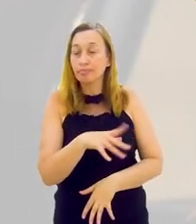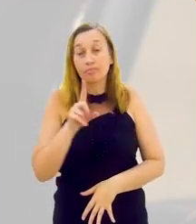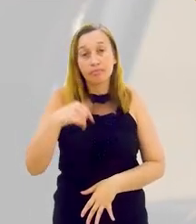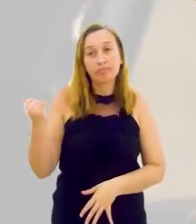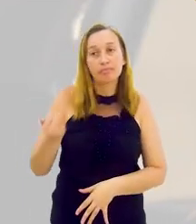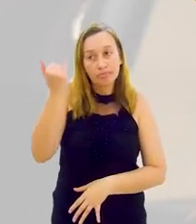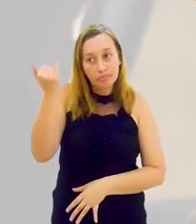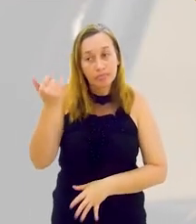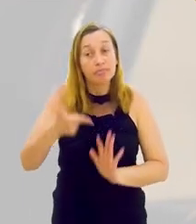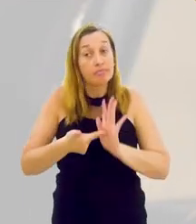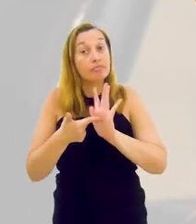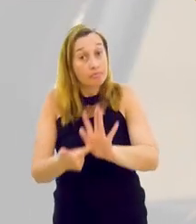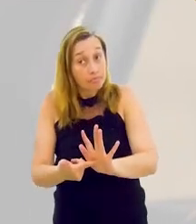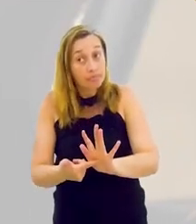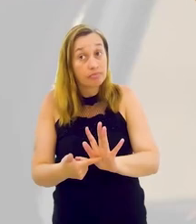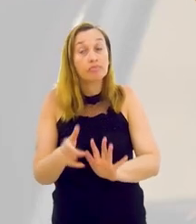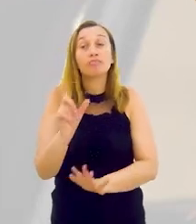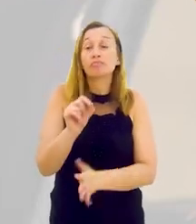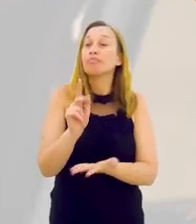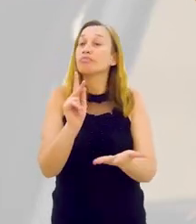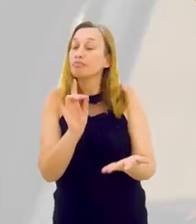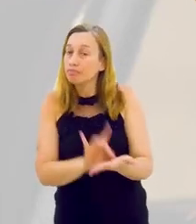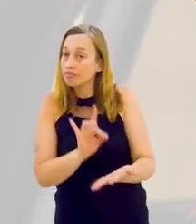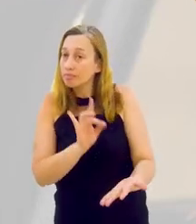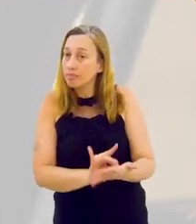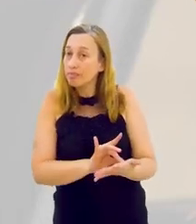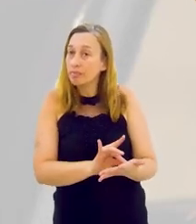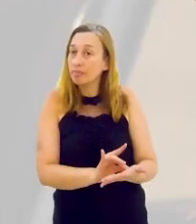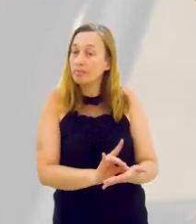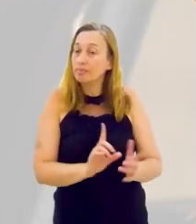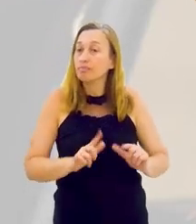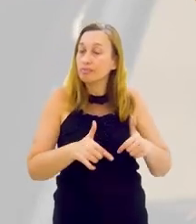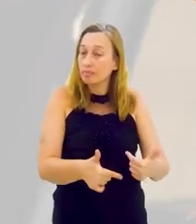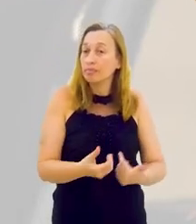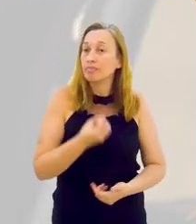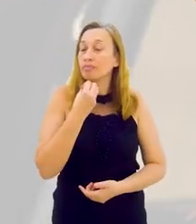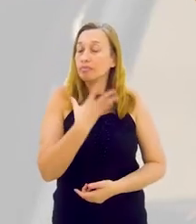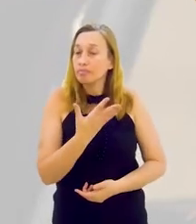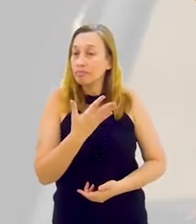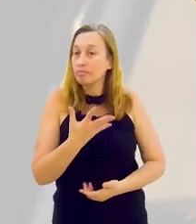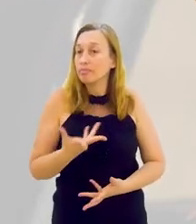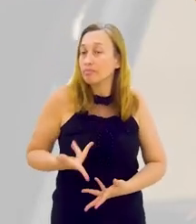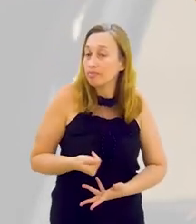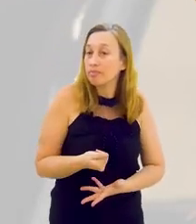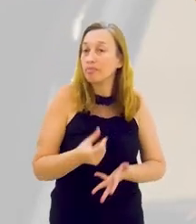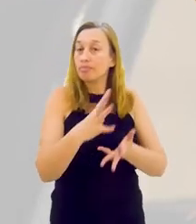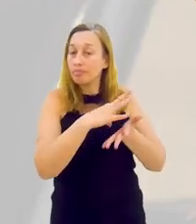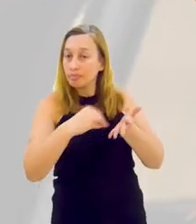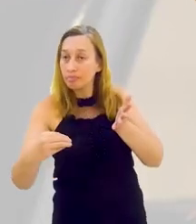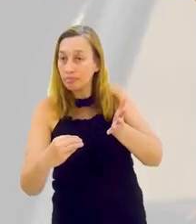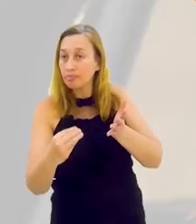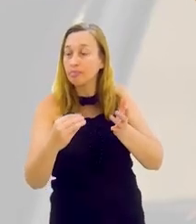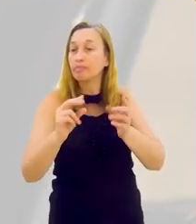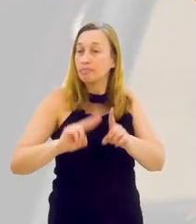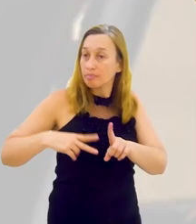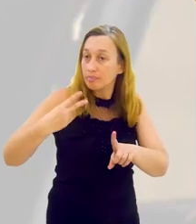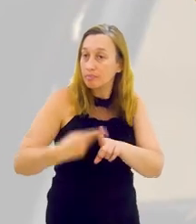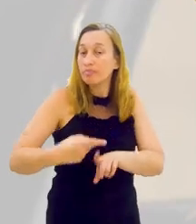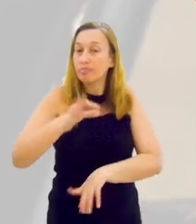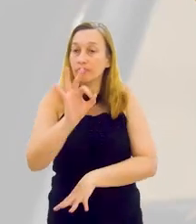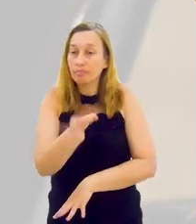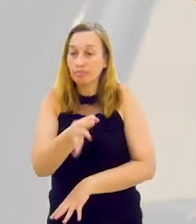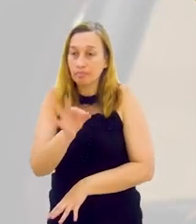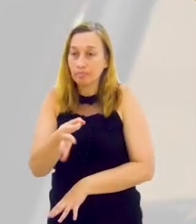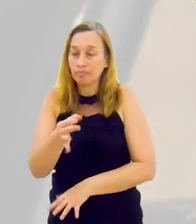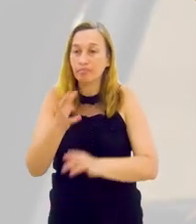mídia, da comunicação, que você vem desse meio, é muito importante para exatamente mostrar o que realmente deu certo para